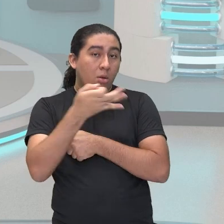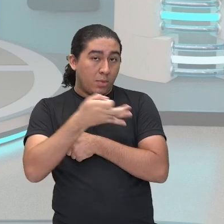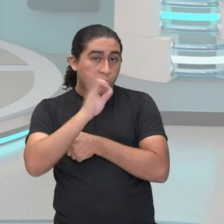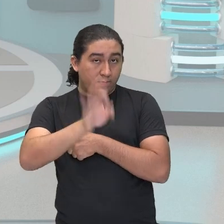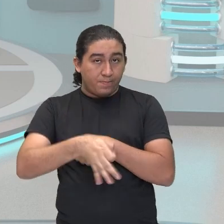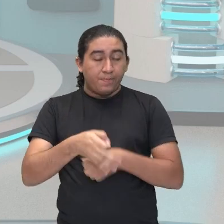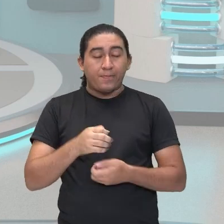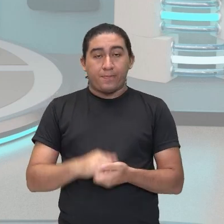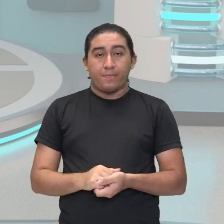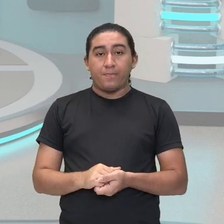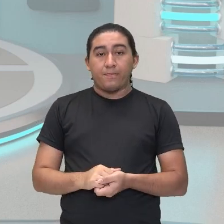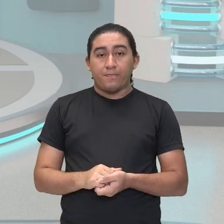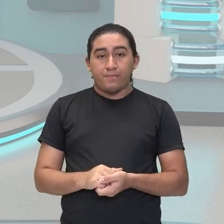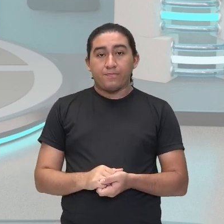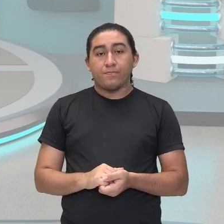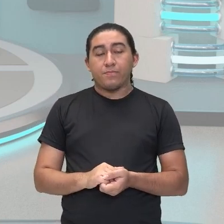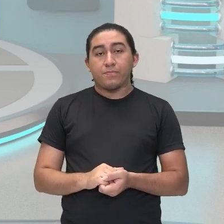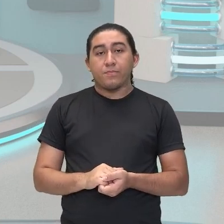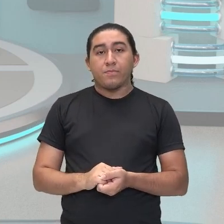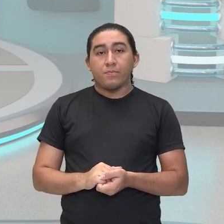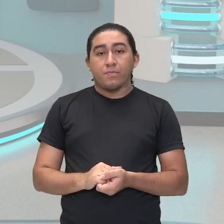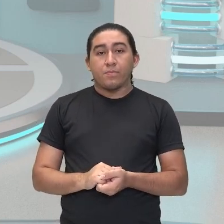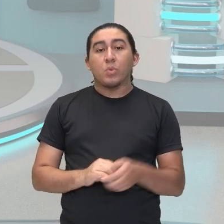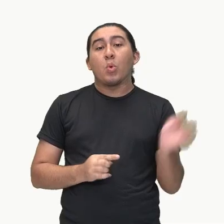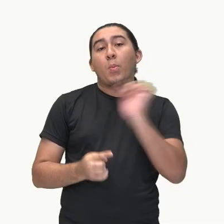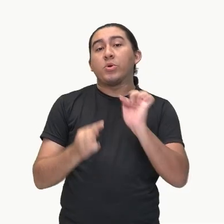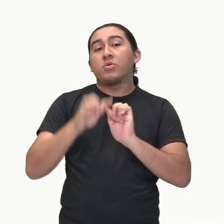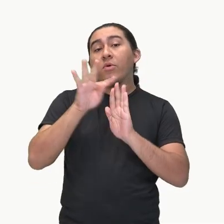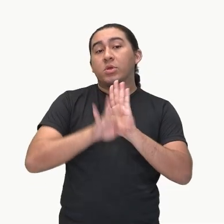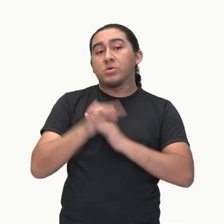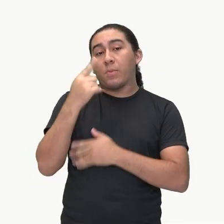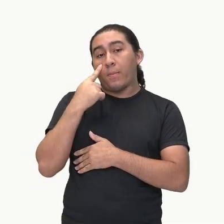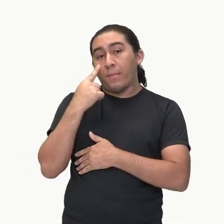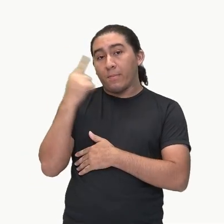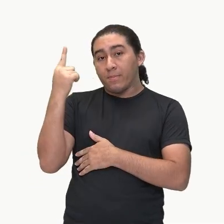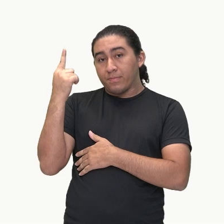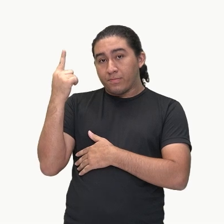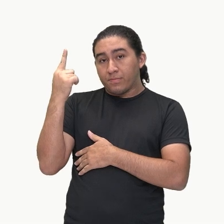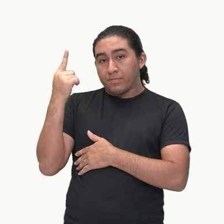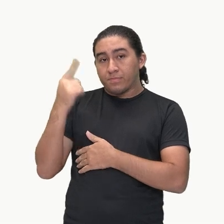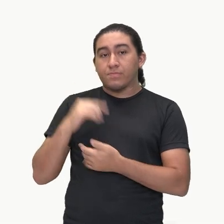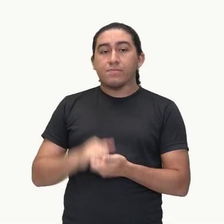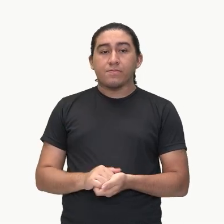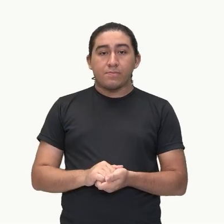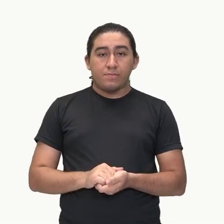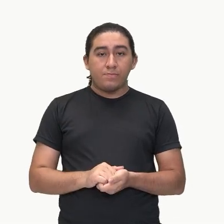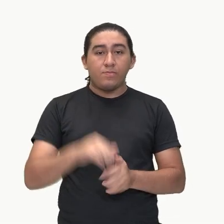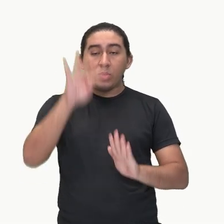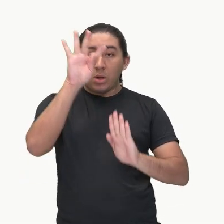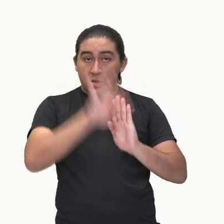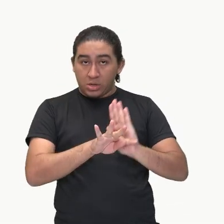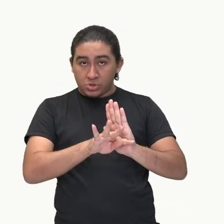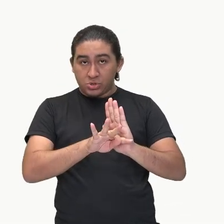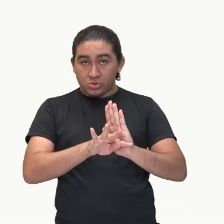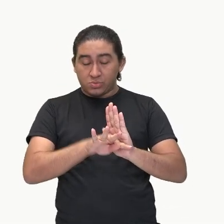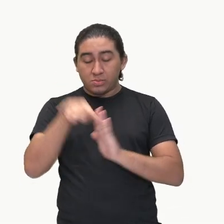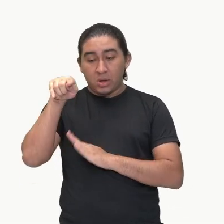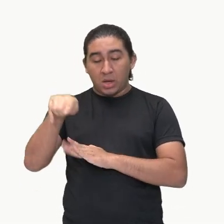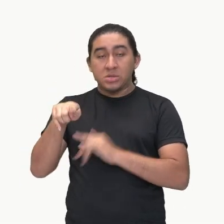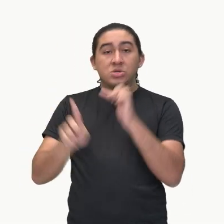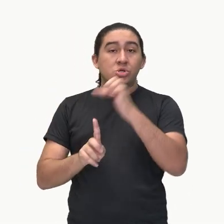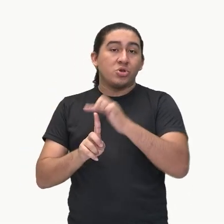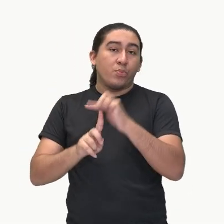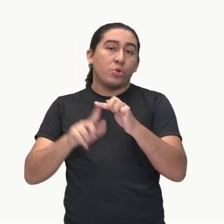ok? Qual é o objetivo desse texto? Colocando aí para vocês, o texto dissertativo argumentativo, ele tem como